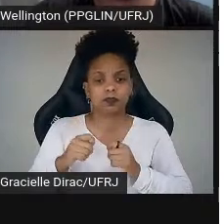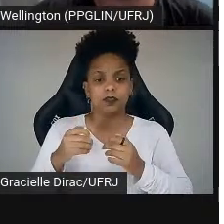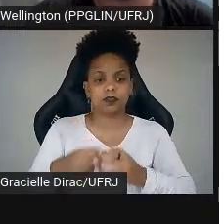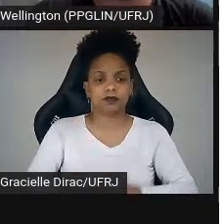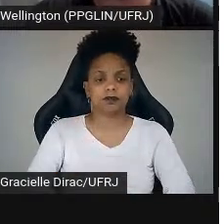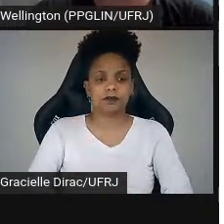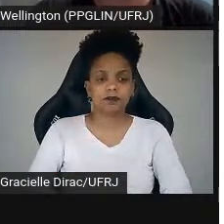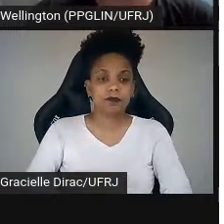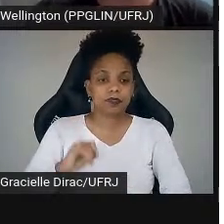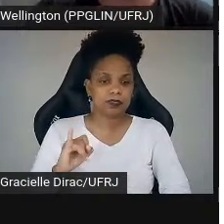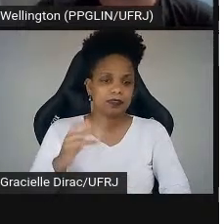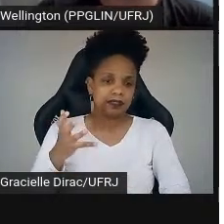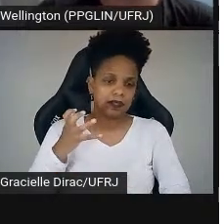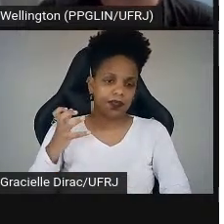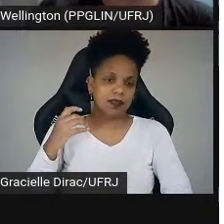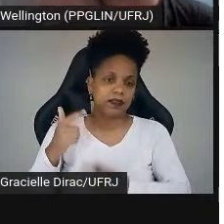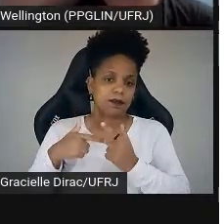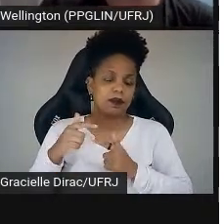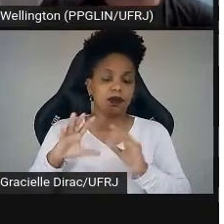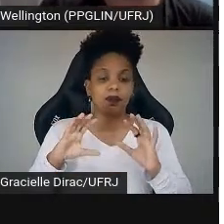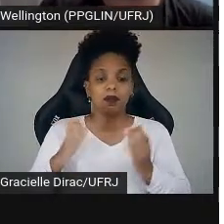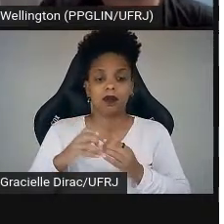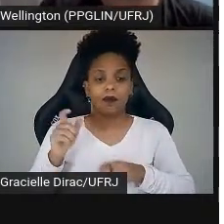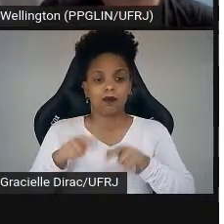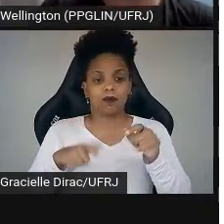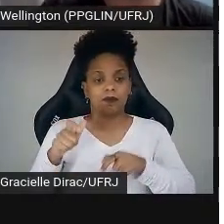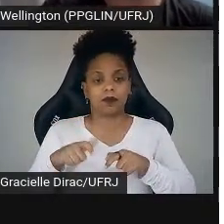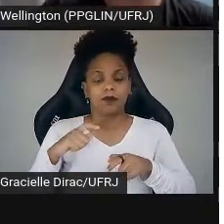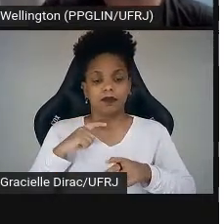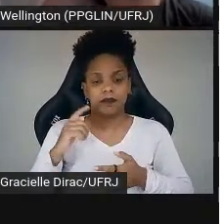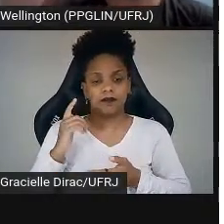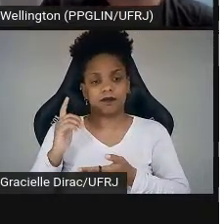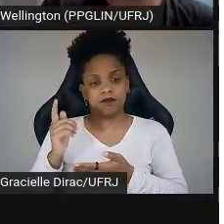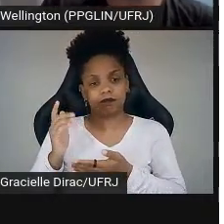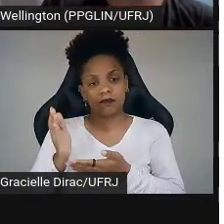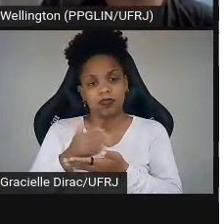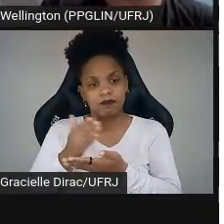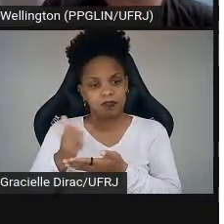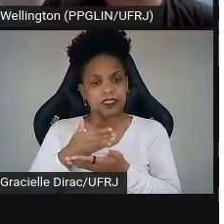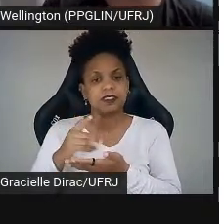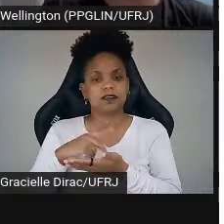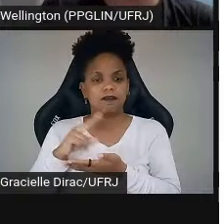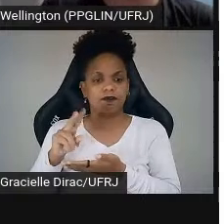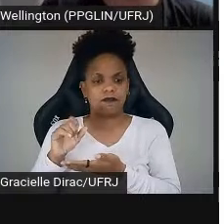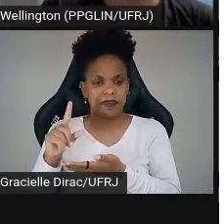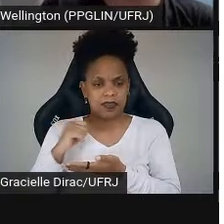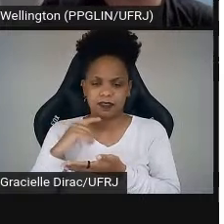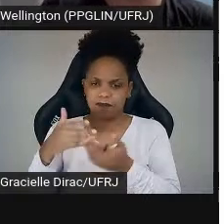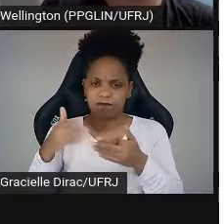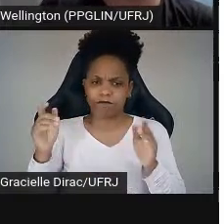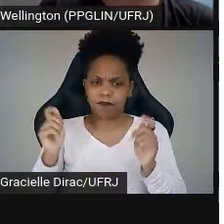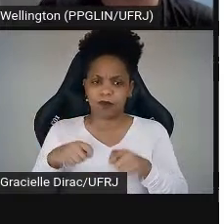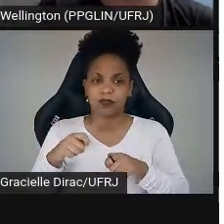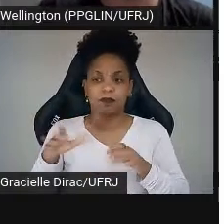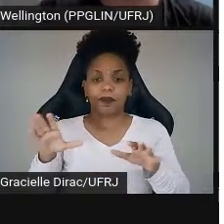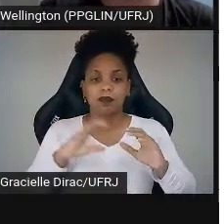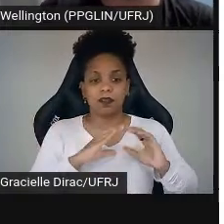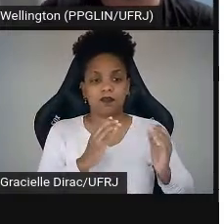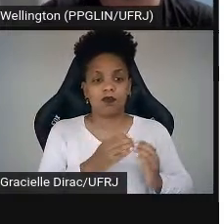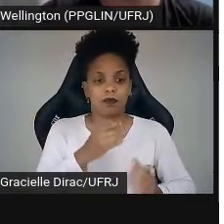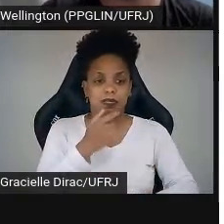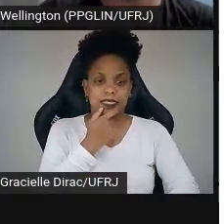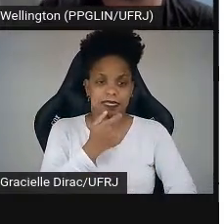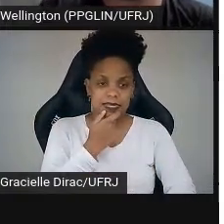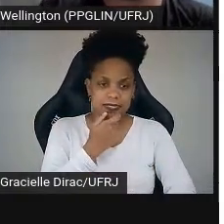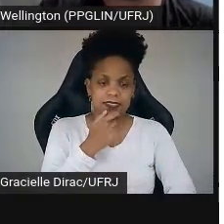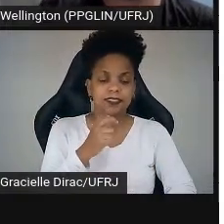que queiram trabalhar conosco nas comissões, tanto na revista, tem vaga aberta, tem a comissão de inglês que vai fazer a sondagem